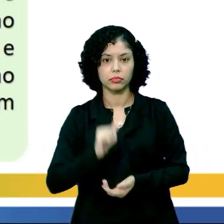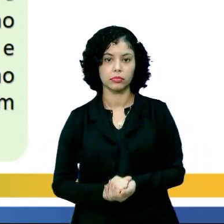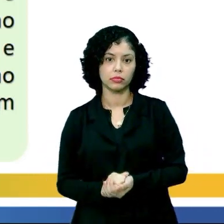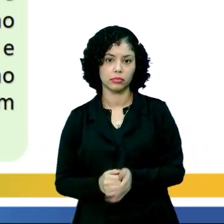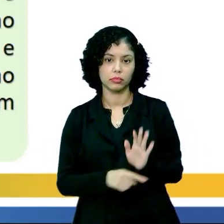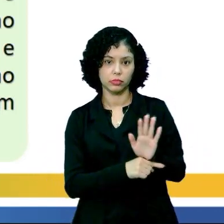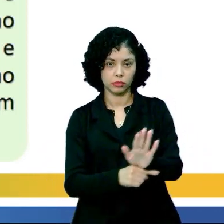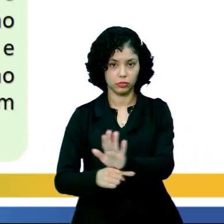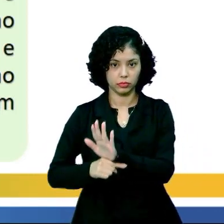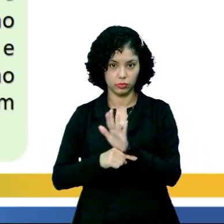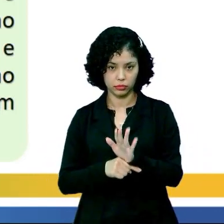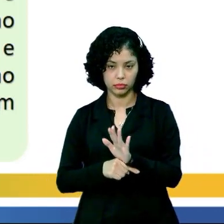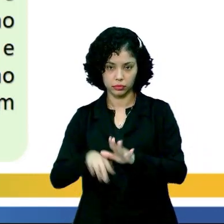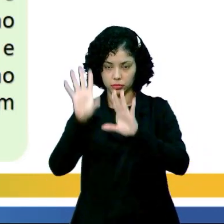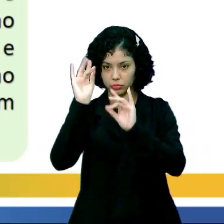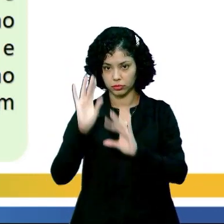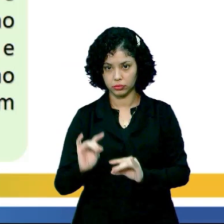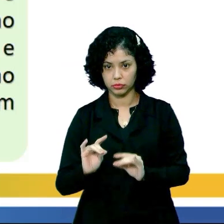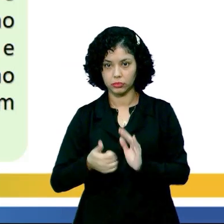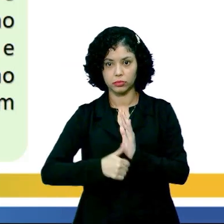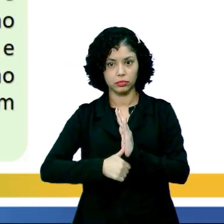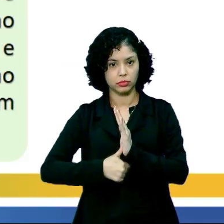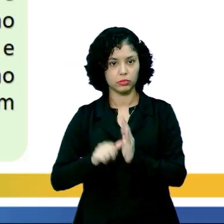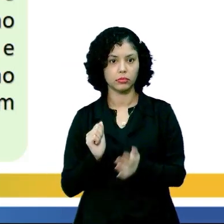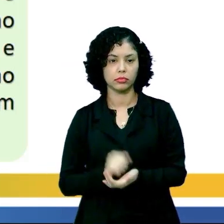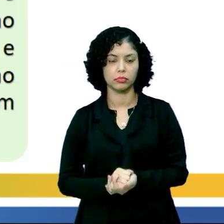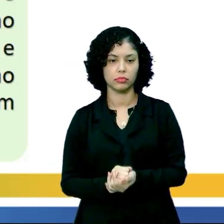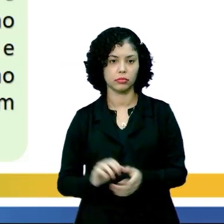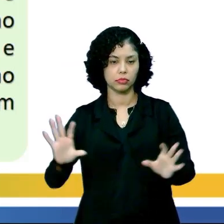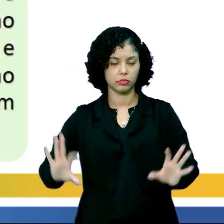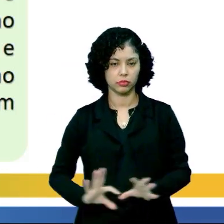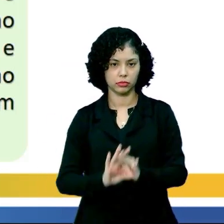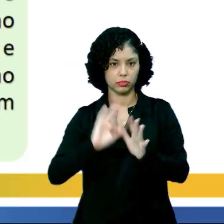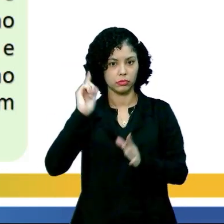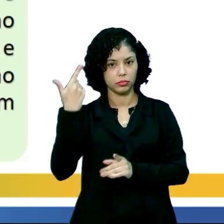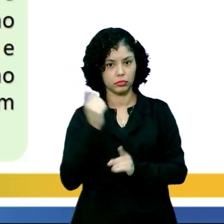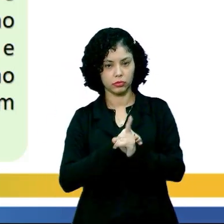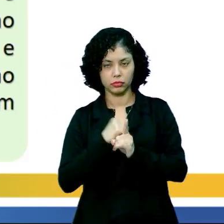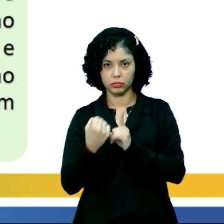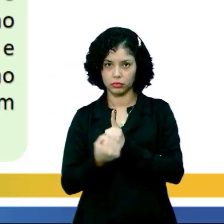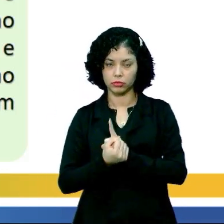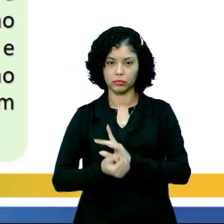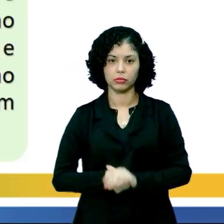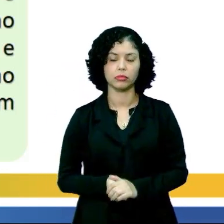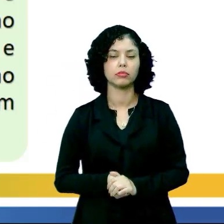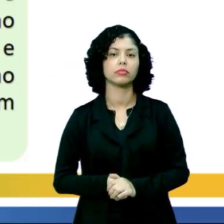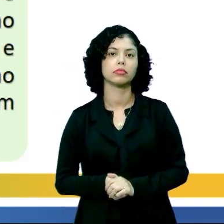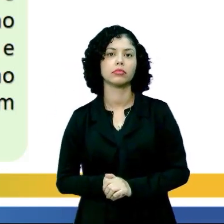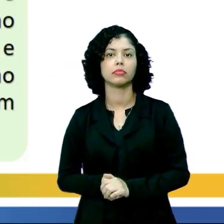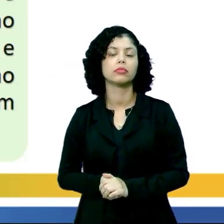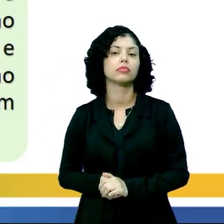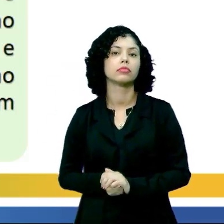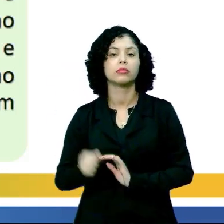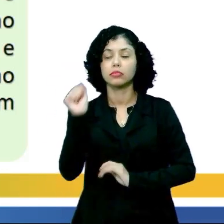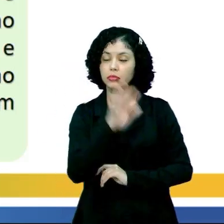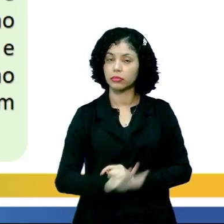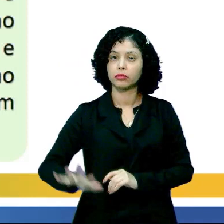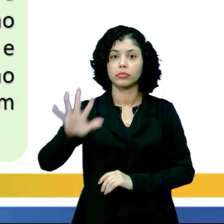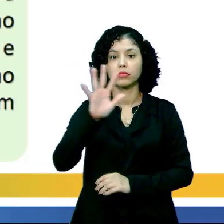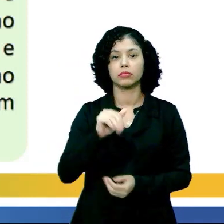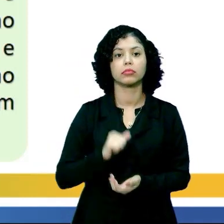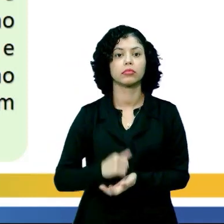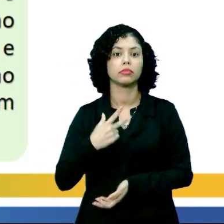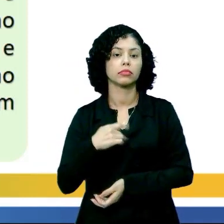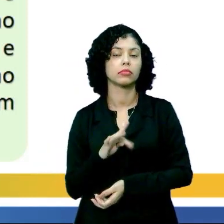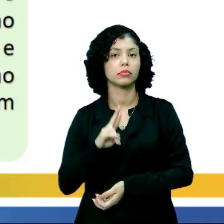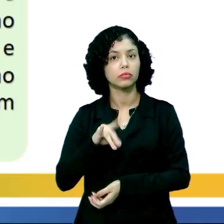história e lhe conferem traços de sua identidade em relação às outras sociedades. Ou seja, em linhas gerais, o